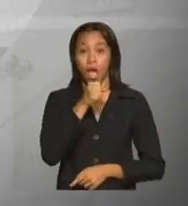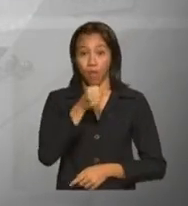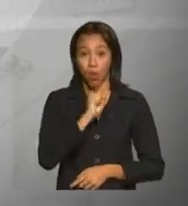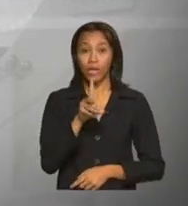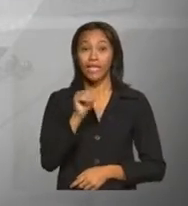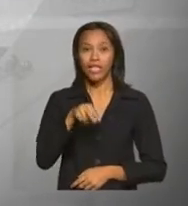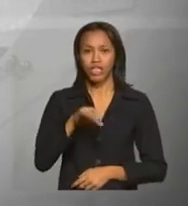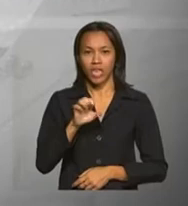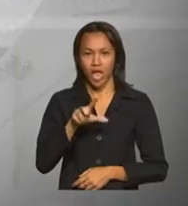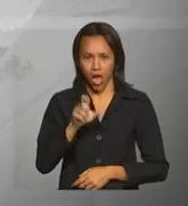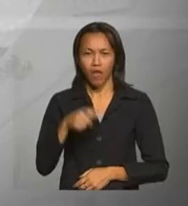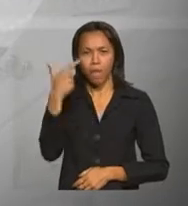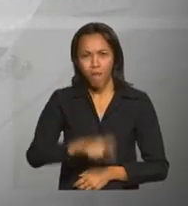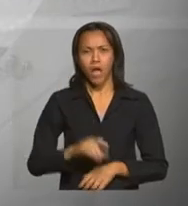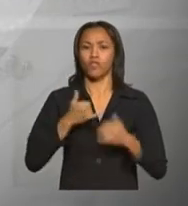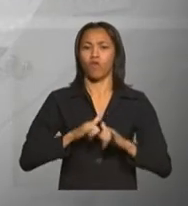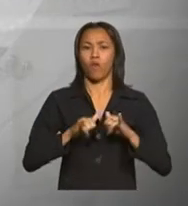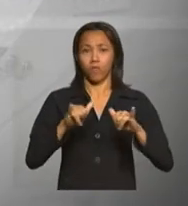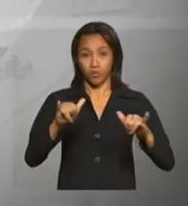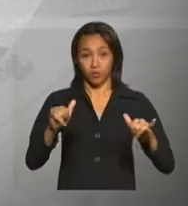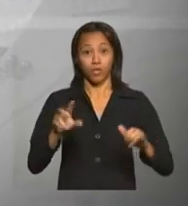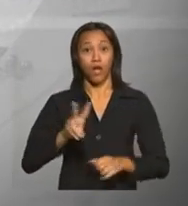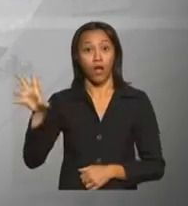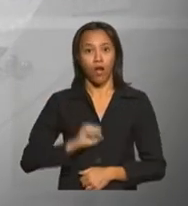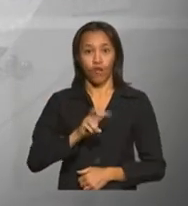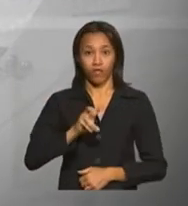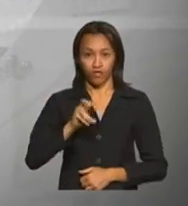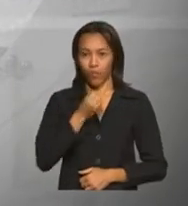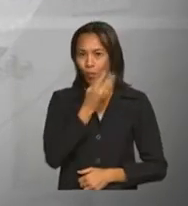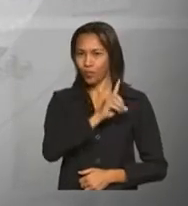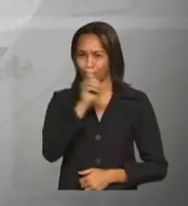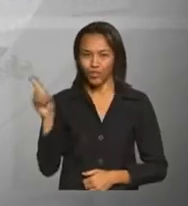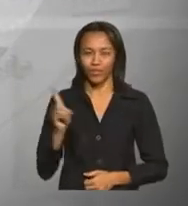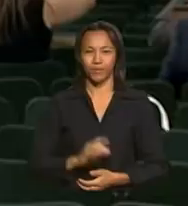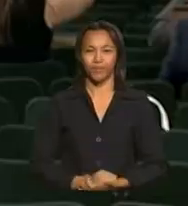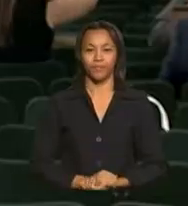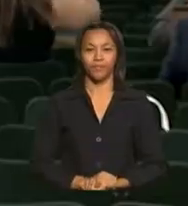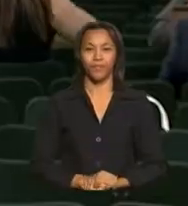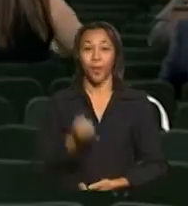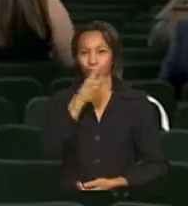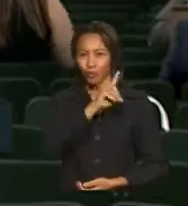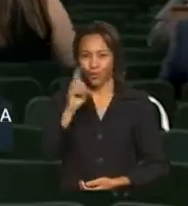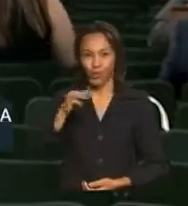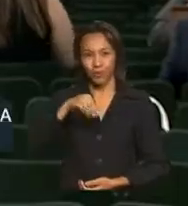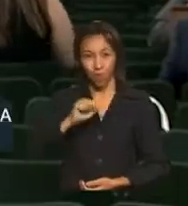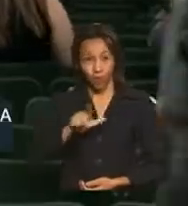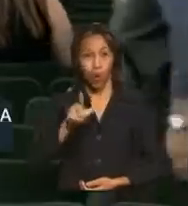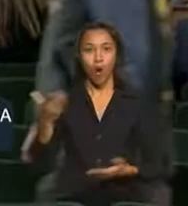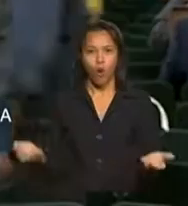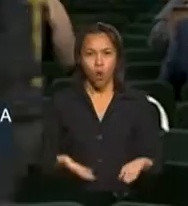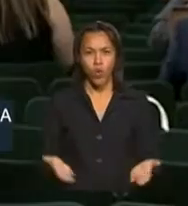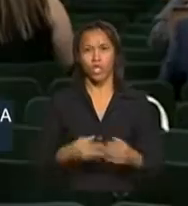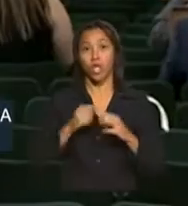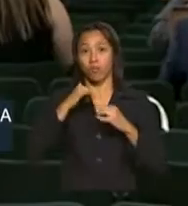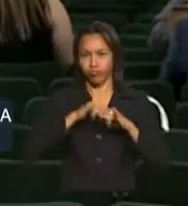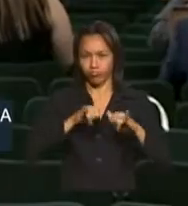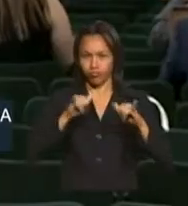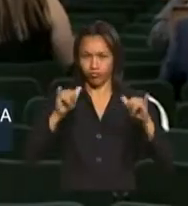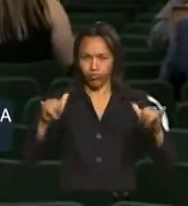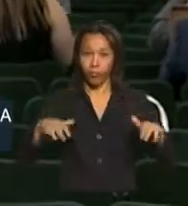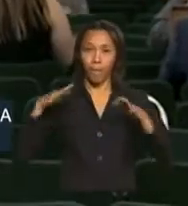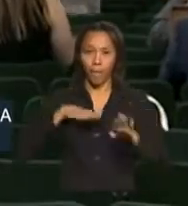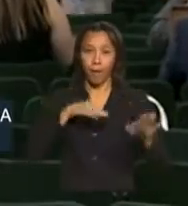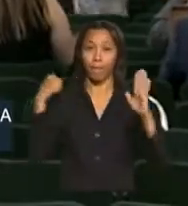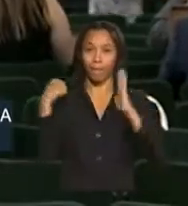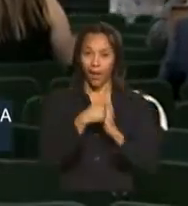Daniela Almeida tem as informações ao vivo. Bom dia, Daniela. Bom dia, Malu. A campanha de conscientização faz